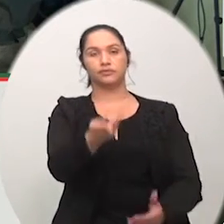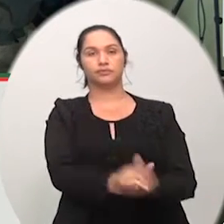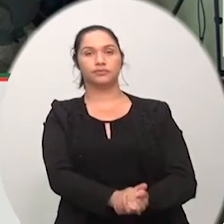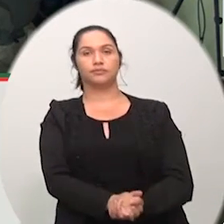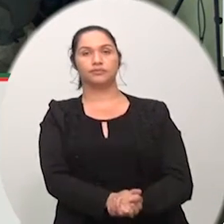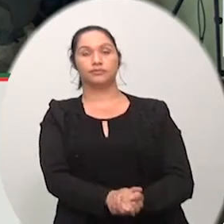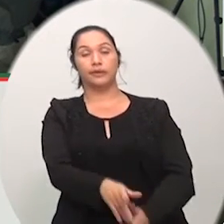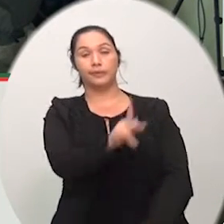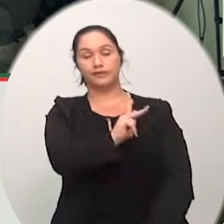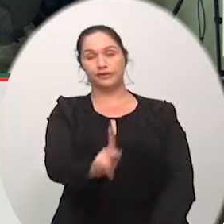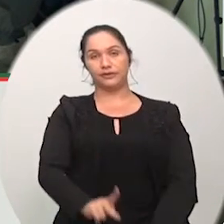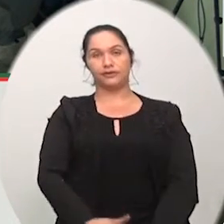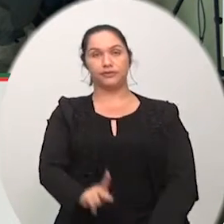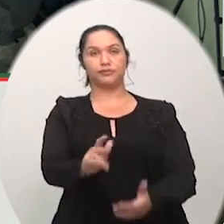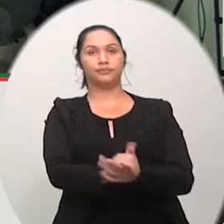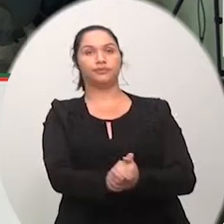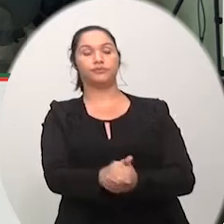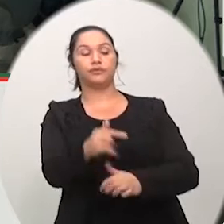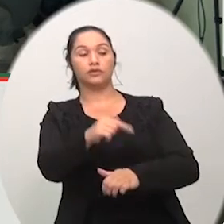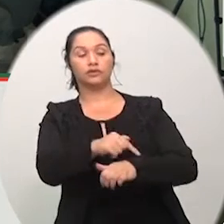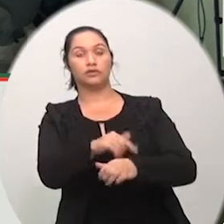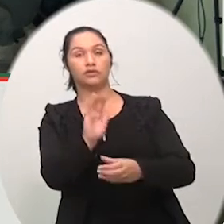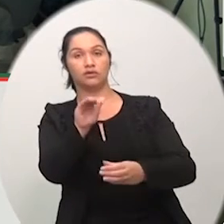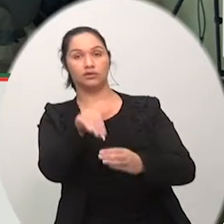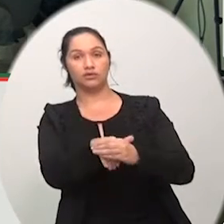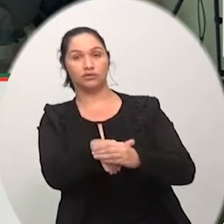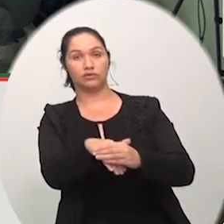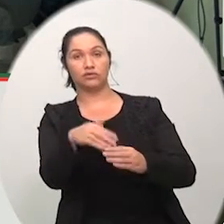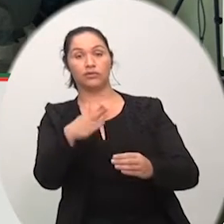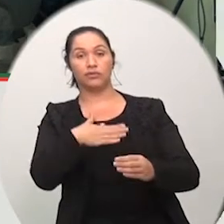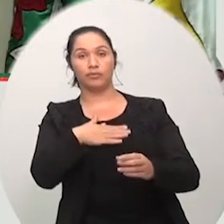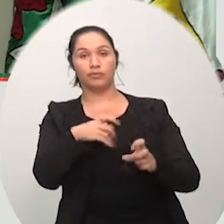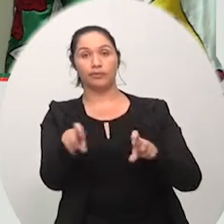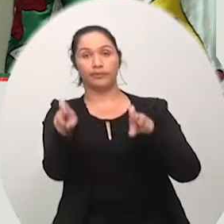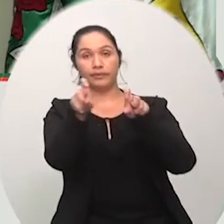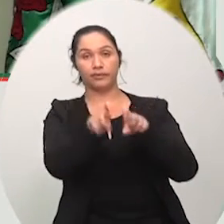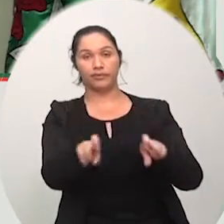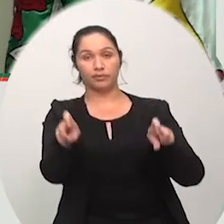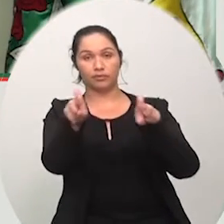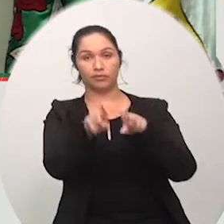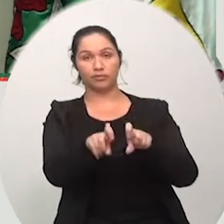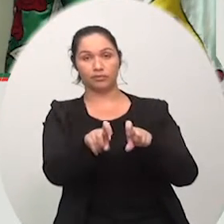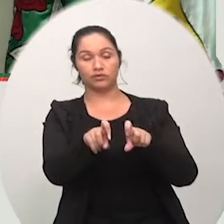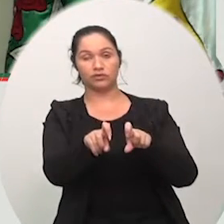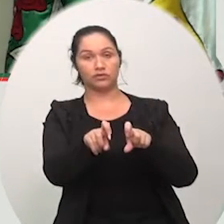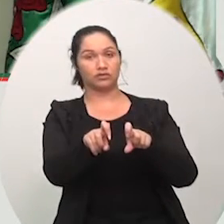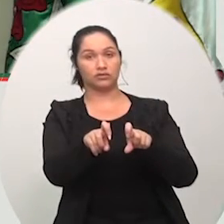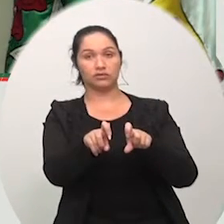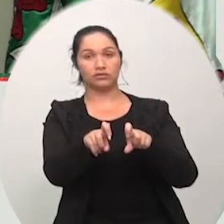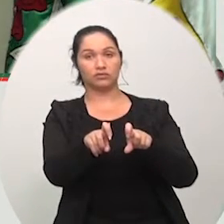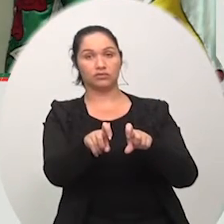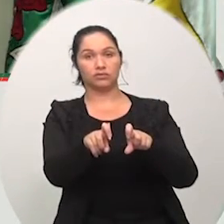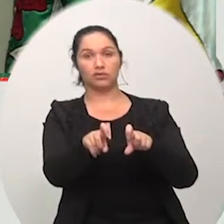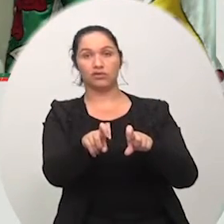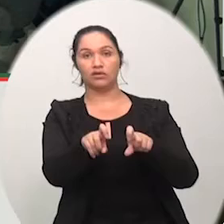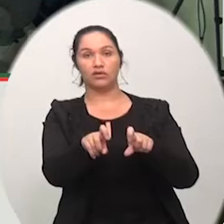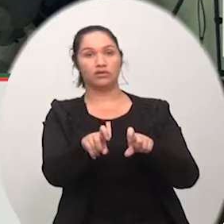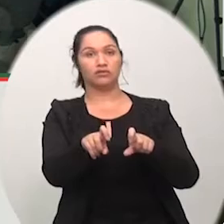senhor presidente na hora da votação o computador travou e foi para abstenção mas meu voto é favorável